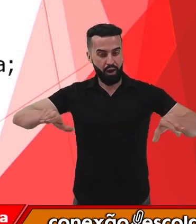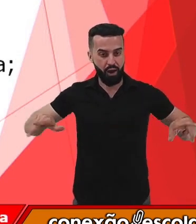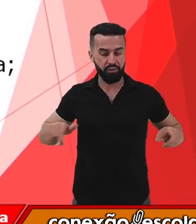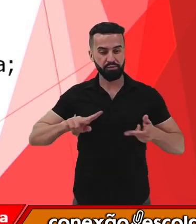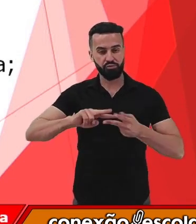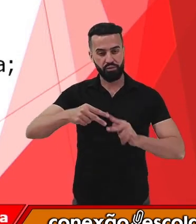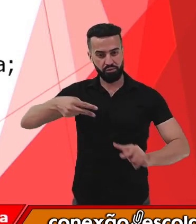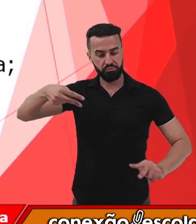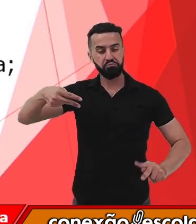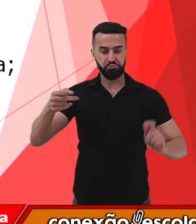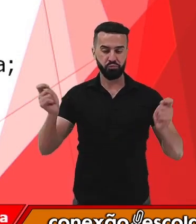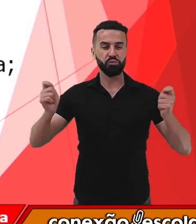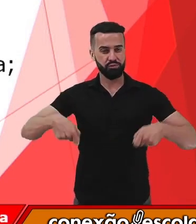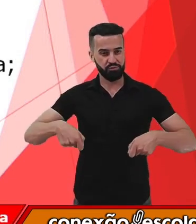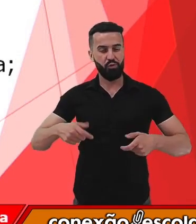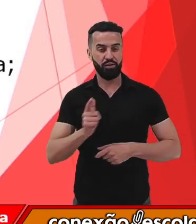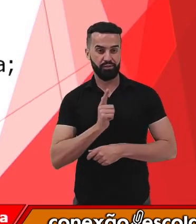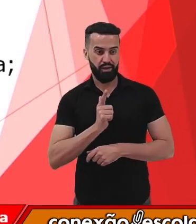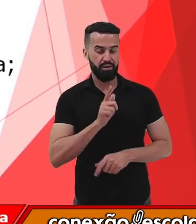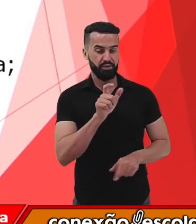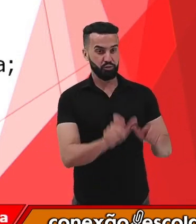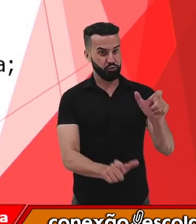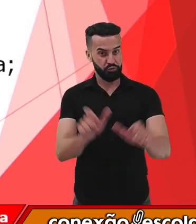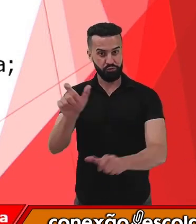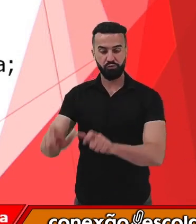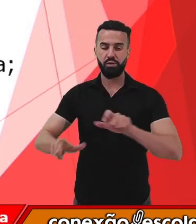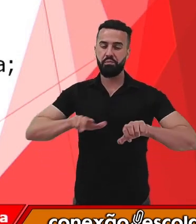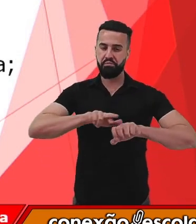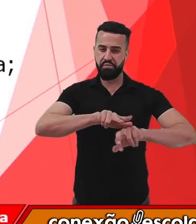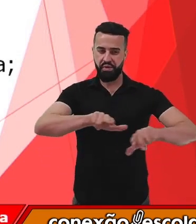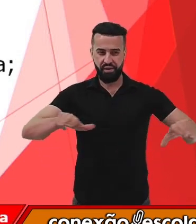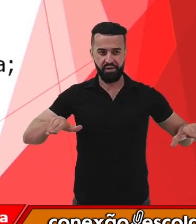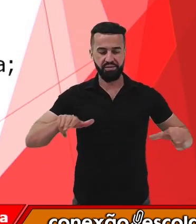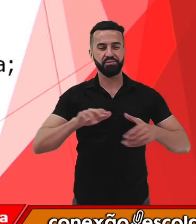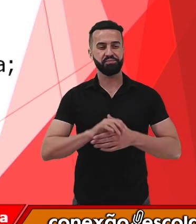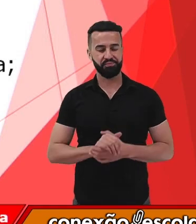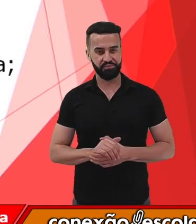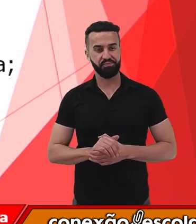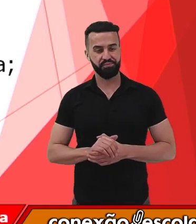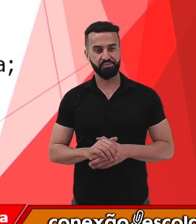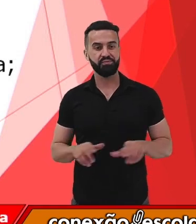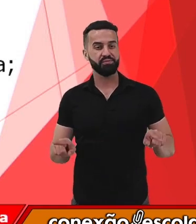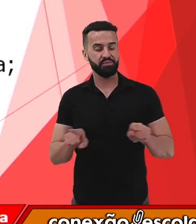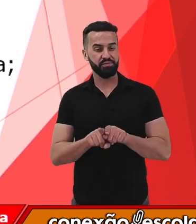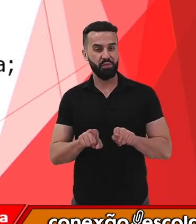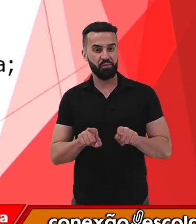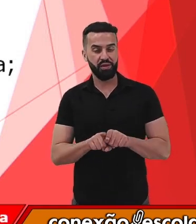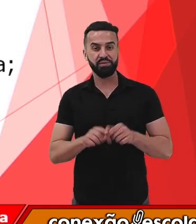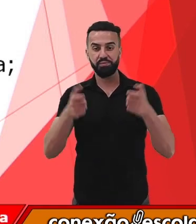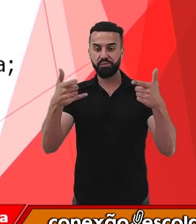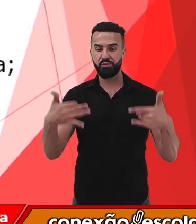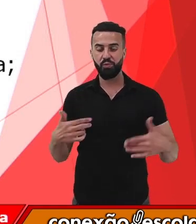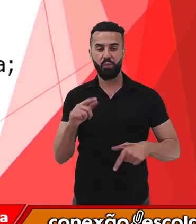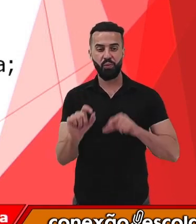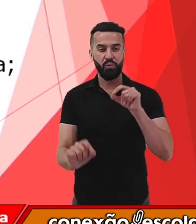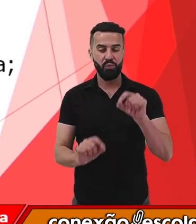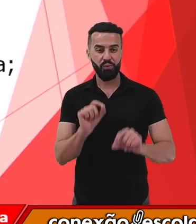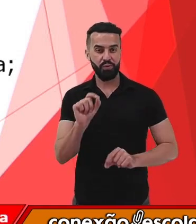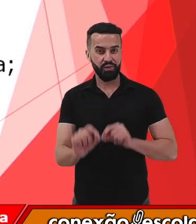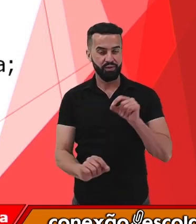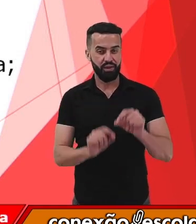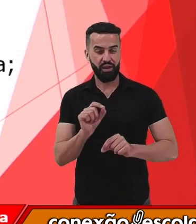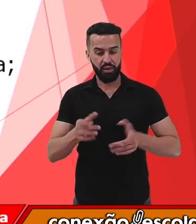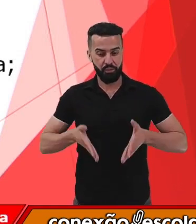genética, ou seja, a formação de indivíduos diferentes. E também frisamos que a reprodução